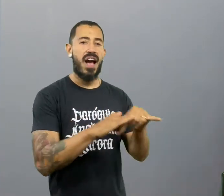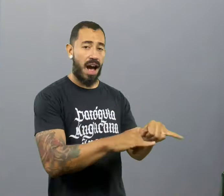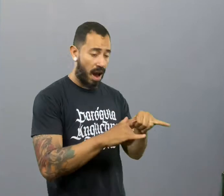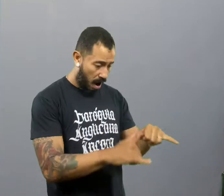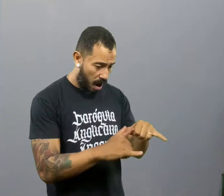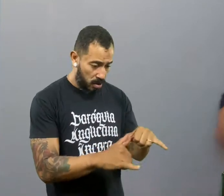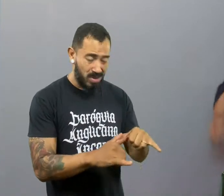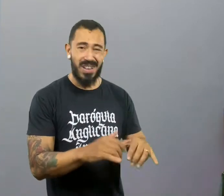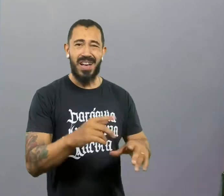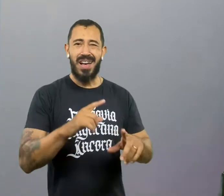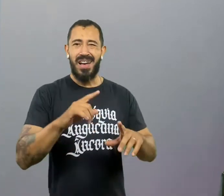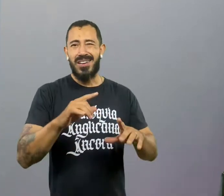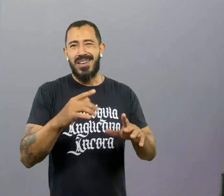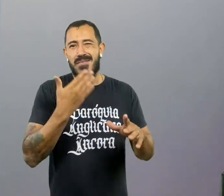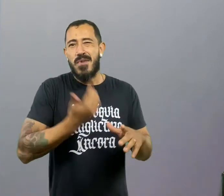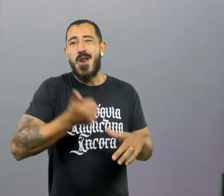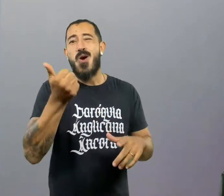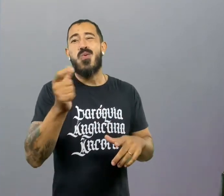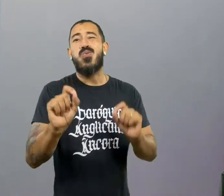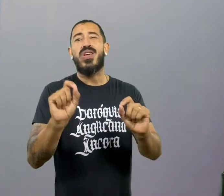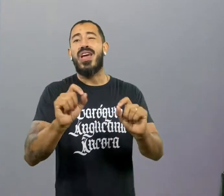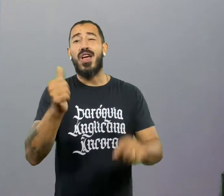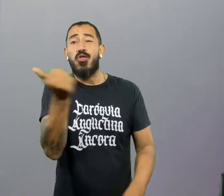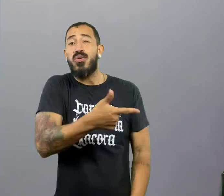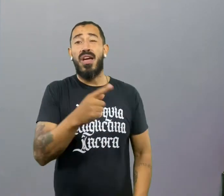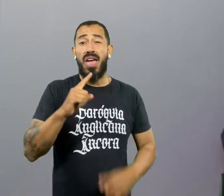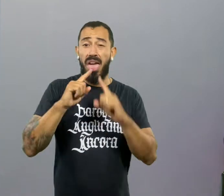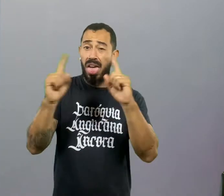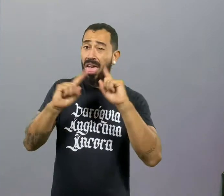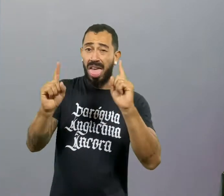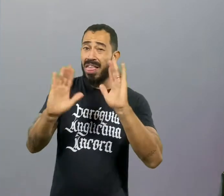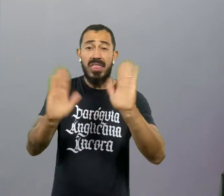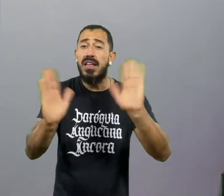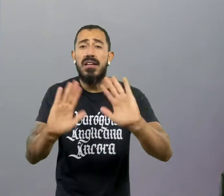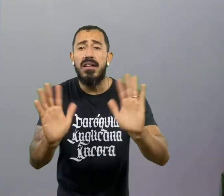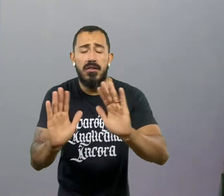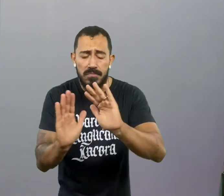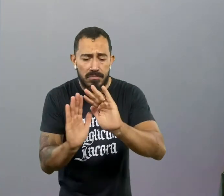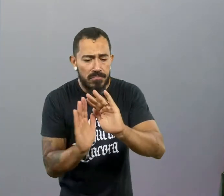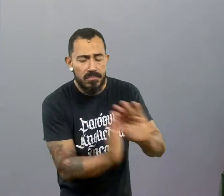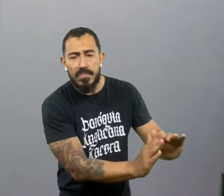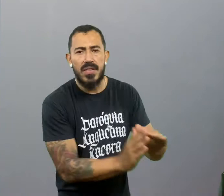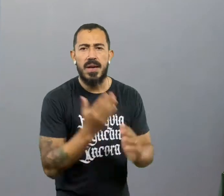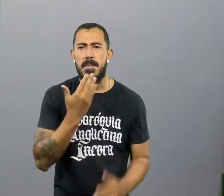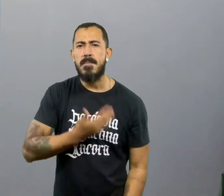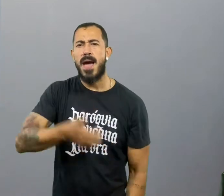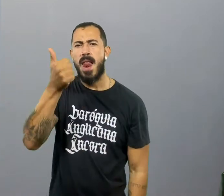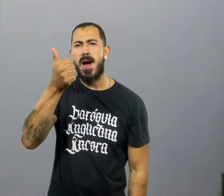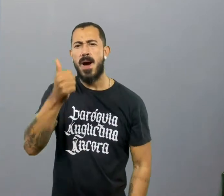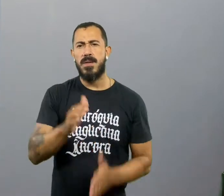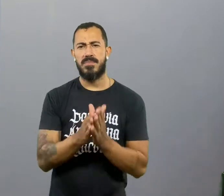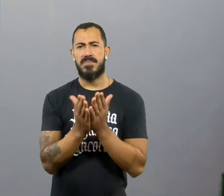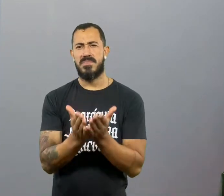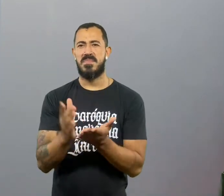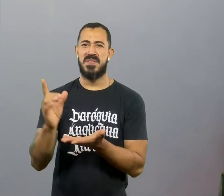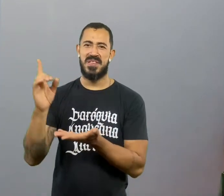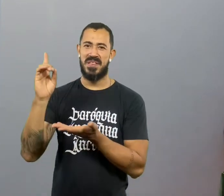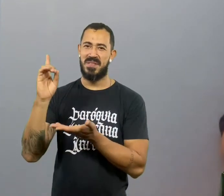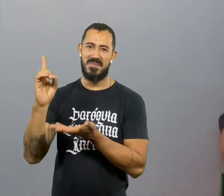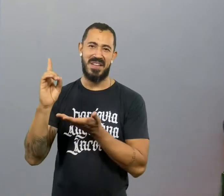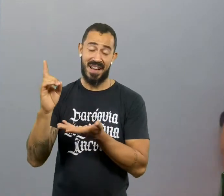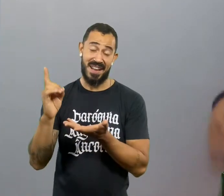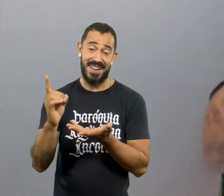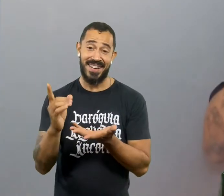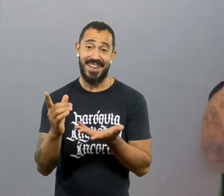Em vez de memorar, eu arranco os Saunos e vou ler. Então, ler o tempo todo. E Bíblia é assim. É muito gostoso ler. Só que às vezes a